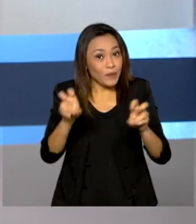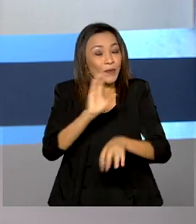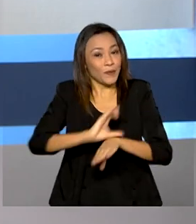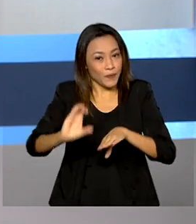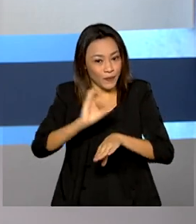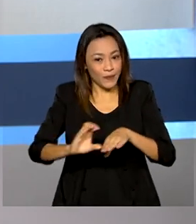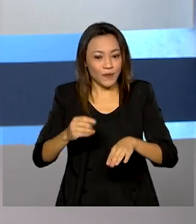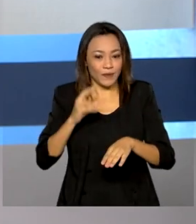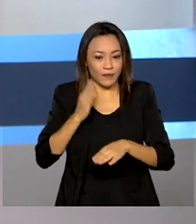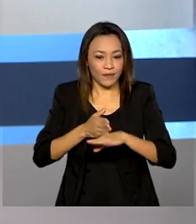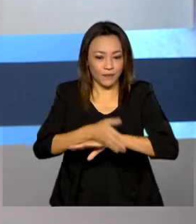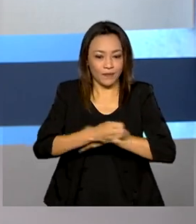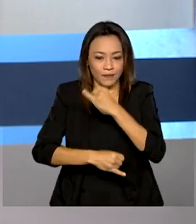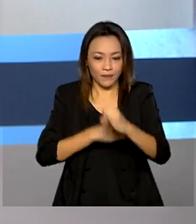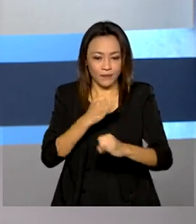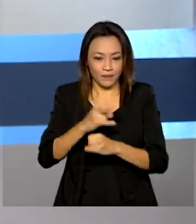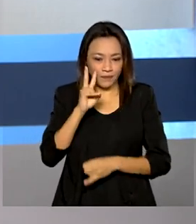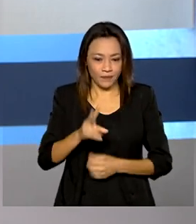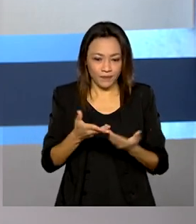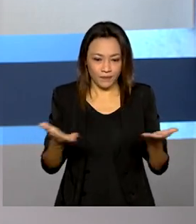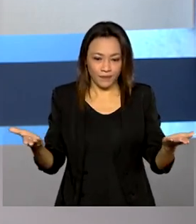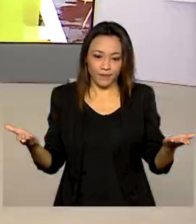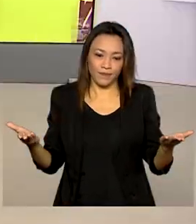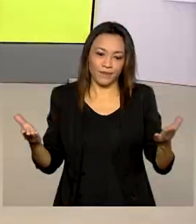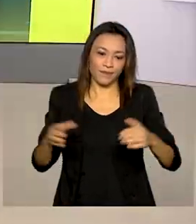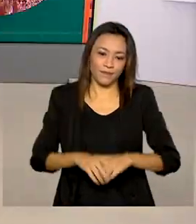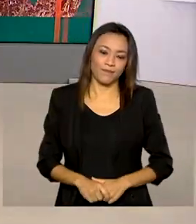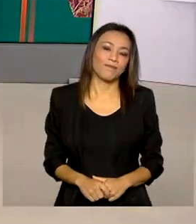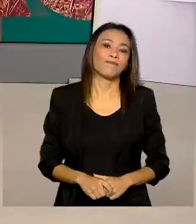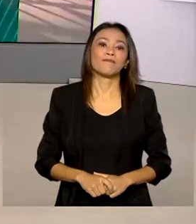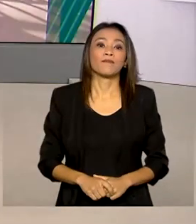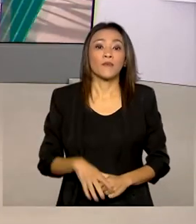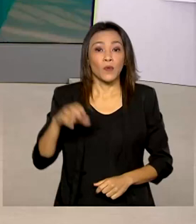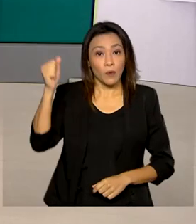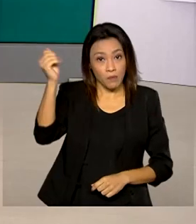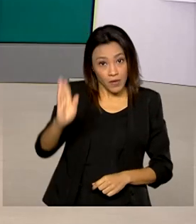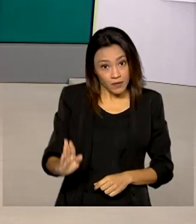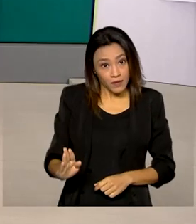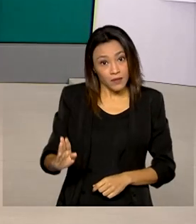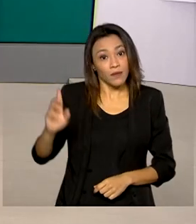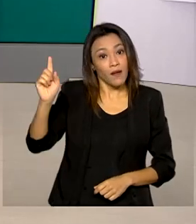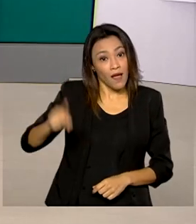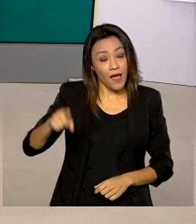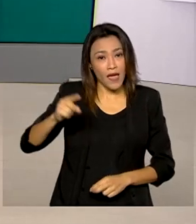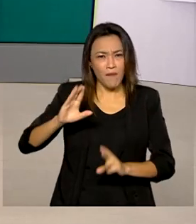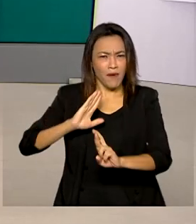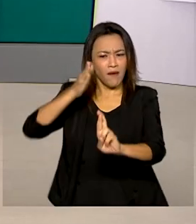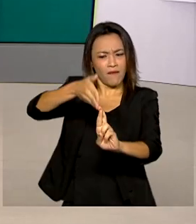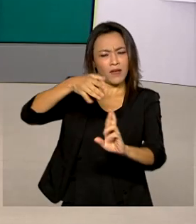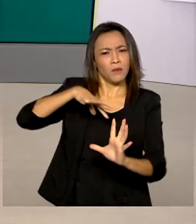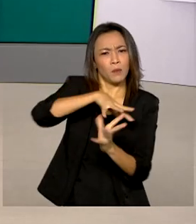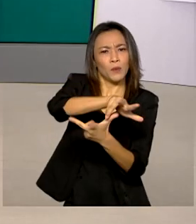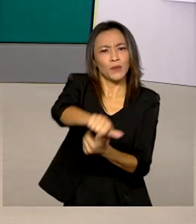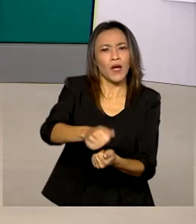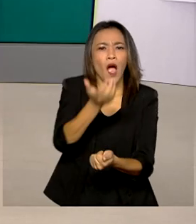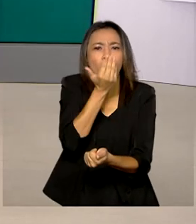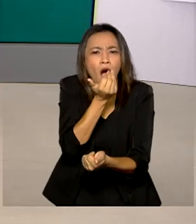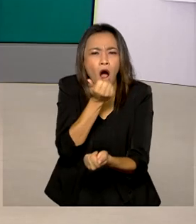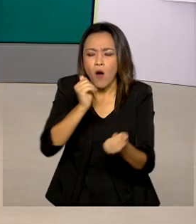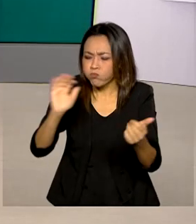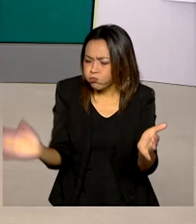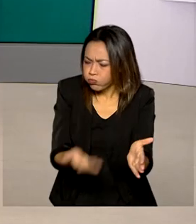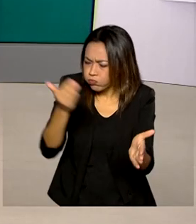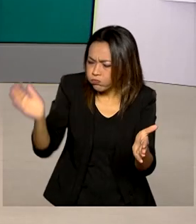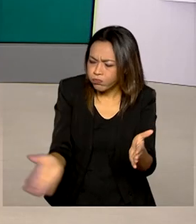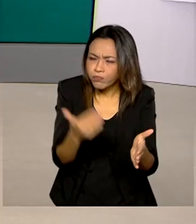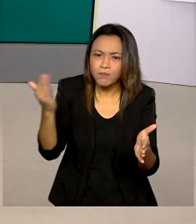em portal.mec.gov.br O Brasil é um dos líderes mundiais na produção de alimentos, mas não